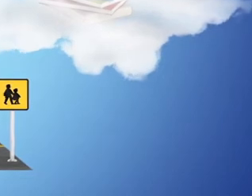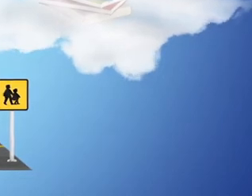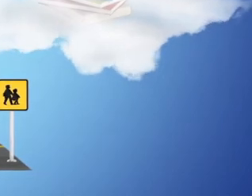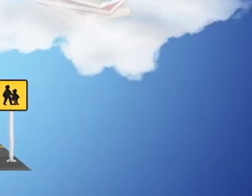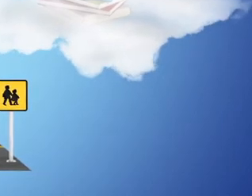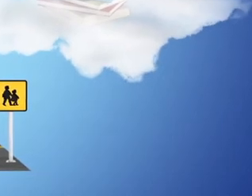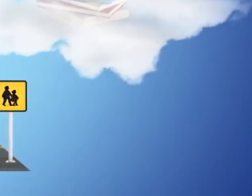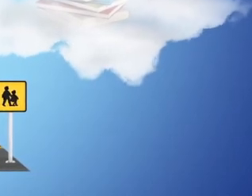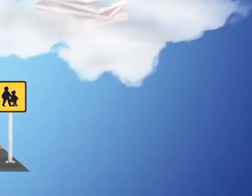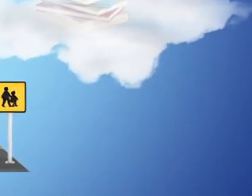Quintena Coelho